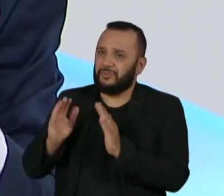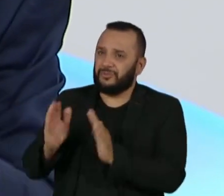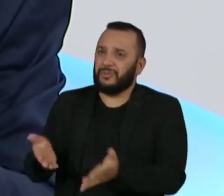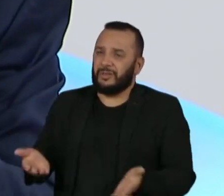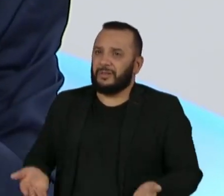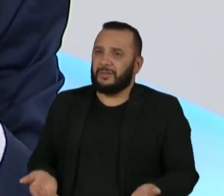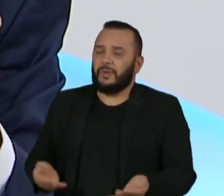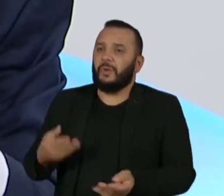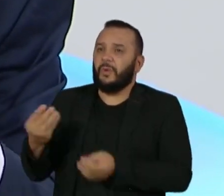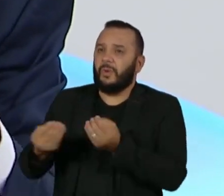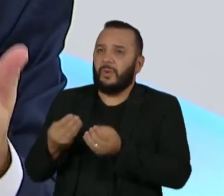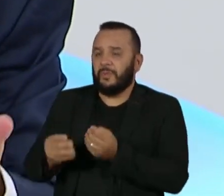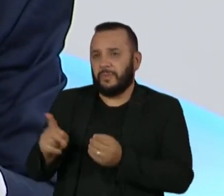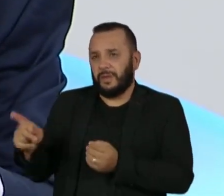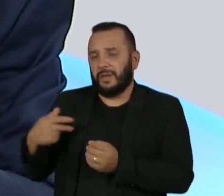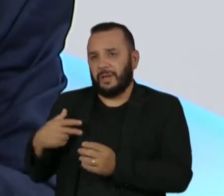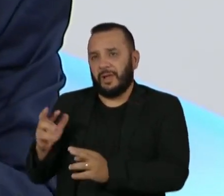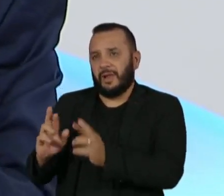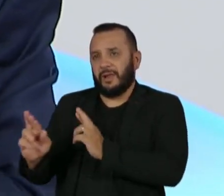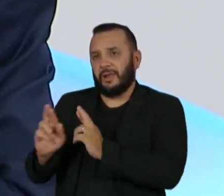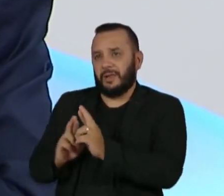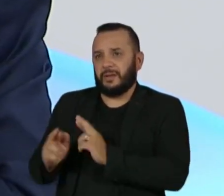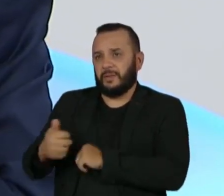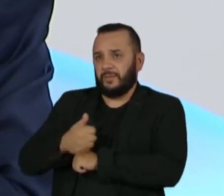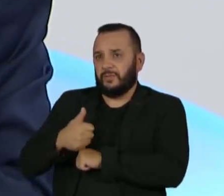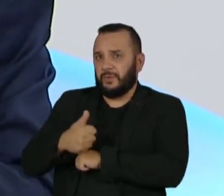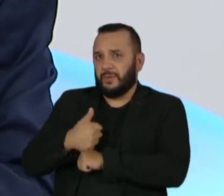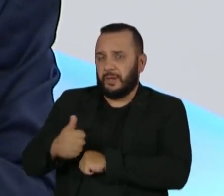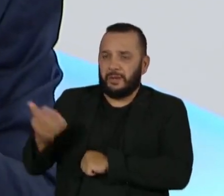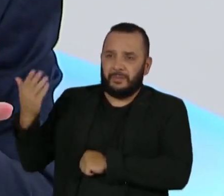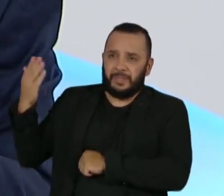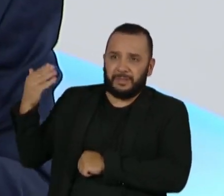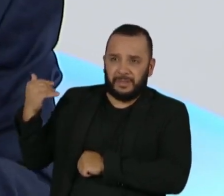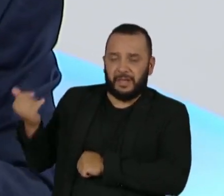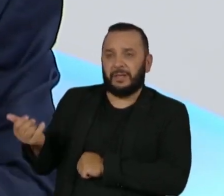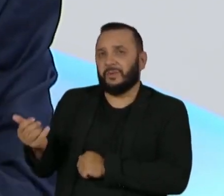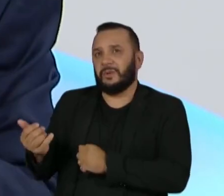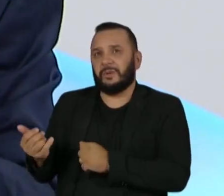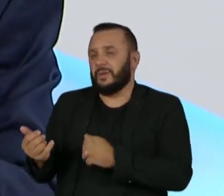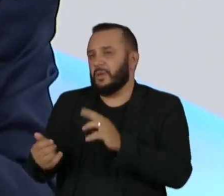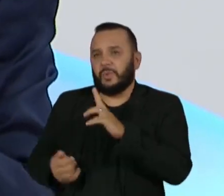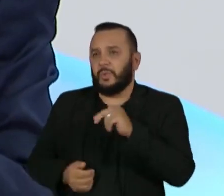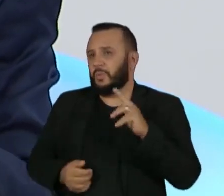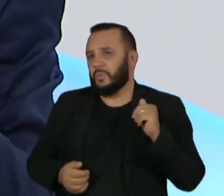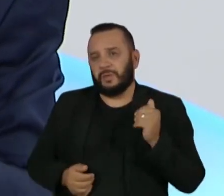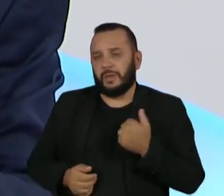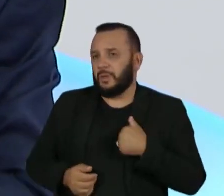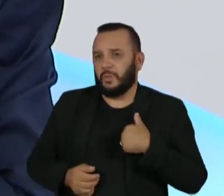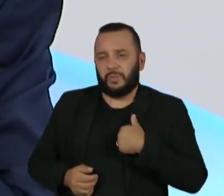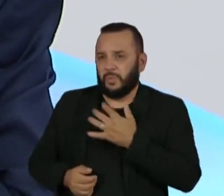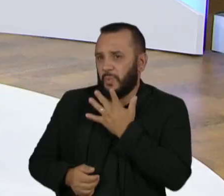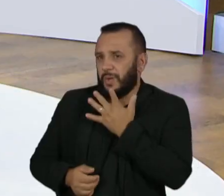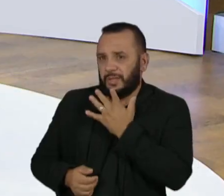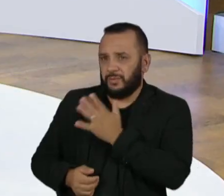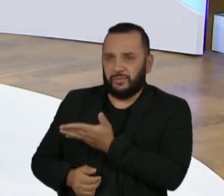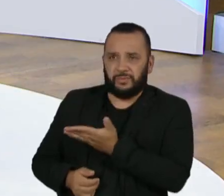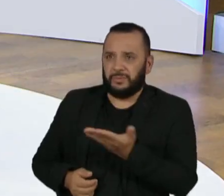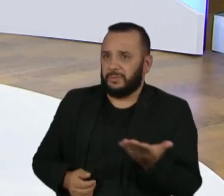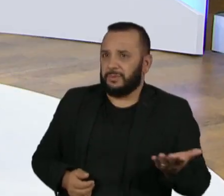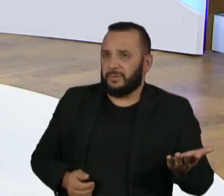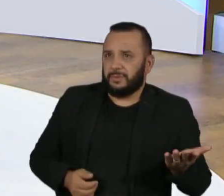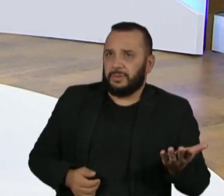como é que era a relação profissional antes, como é que não era, nunca tomei conhecimento em algo que não me desrespeito.